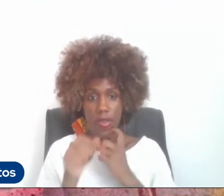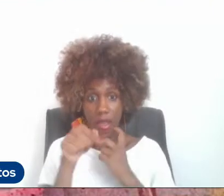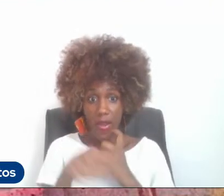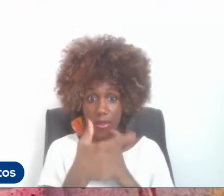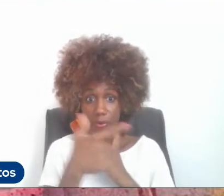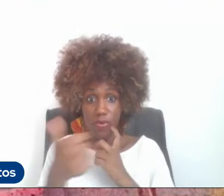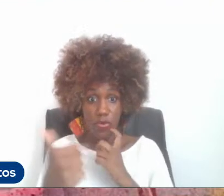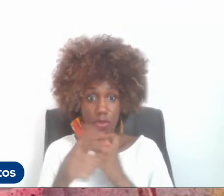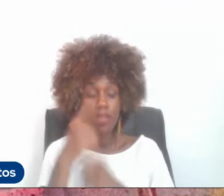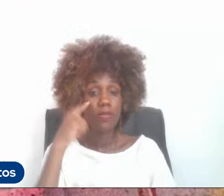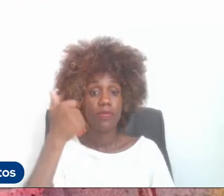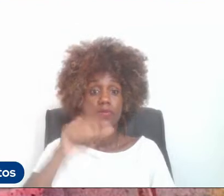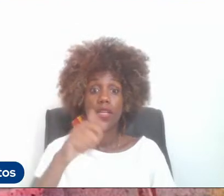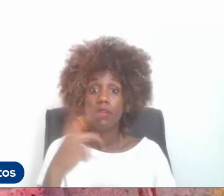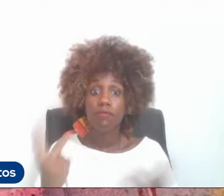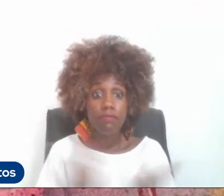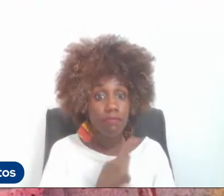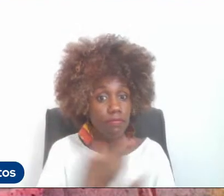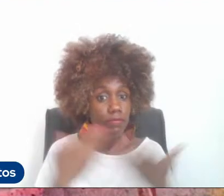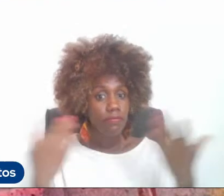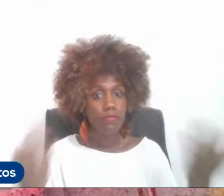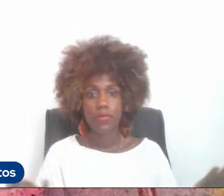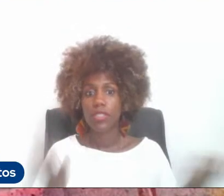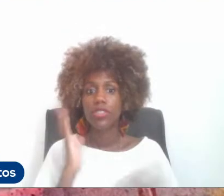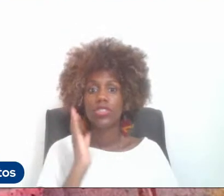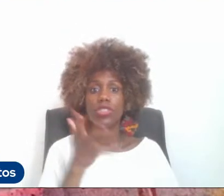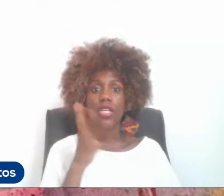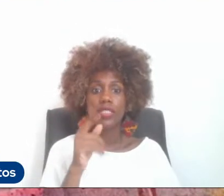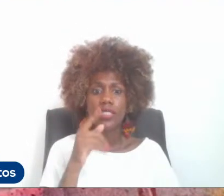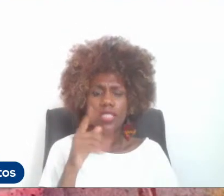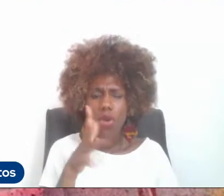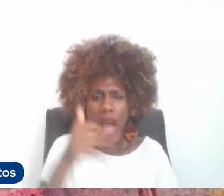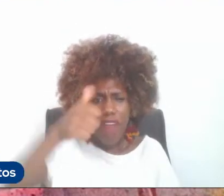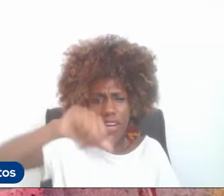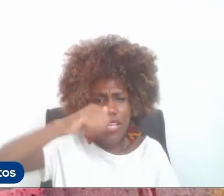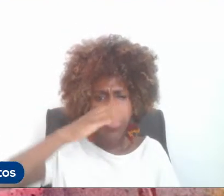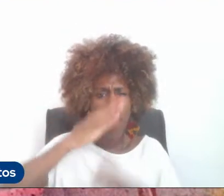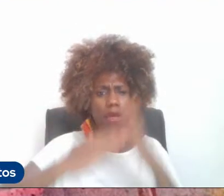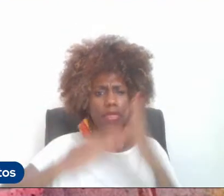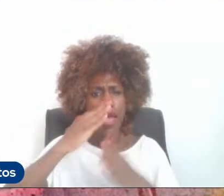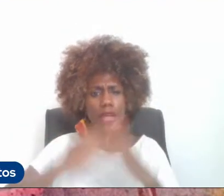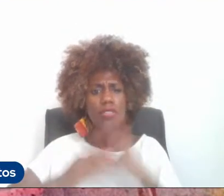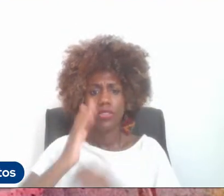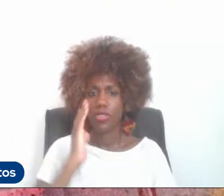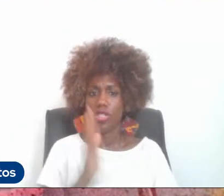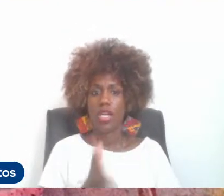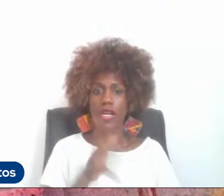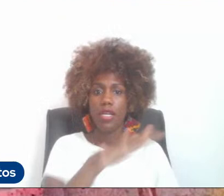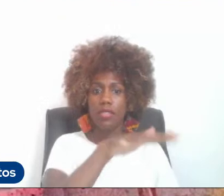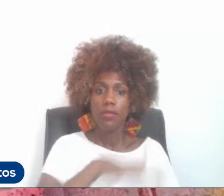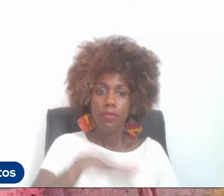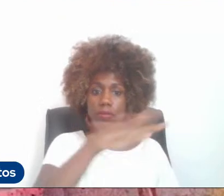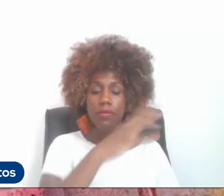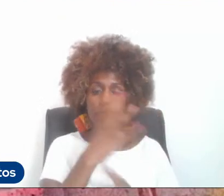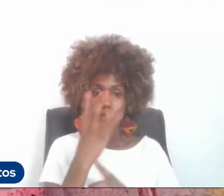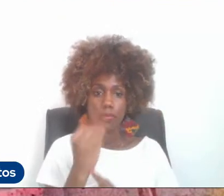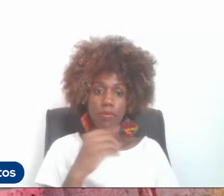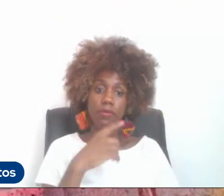foi que esse... Já estávamos na metade da avaliação. A área de artes tinha